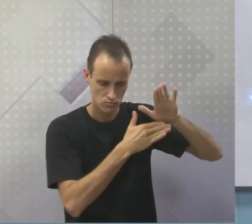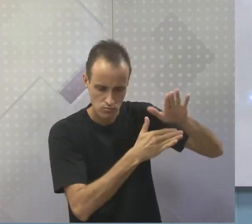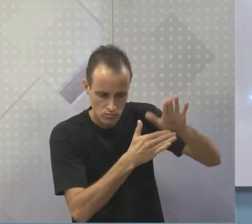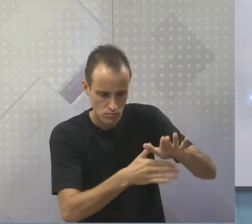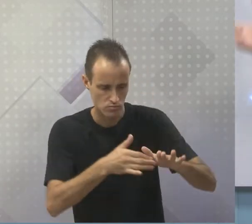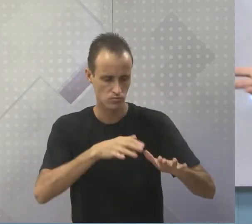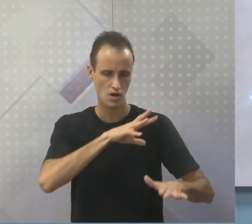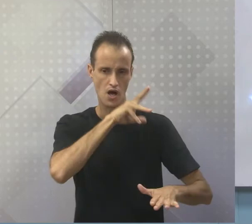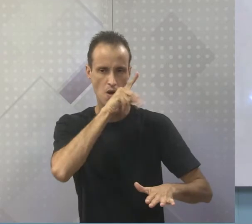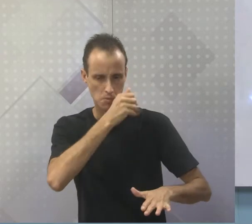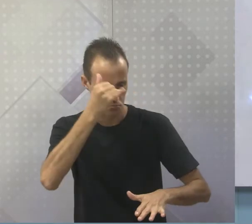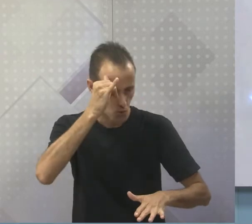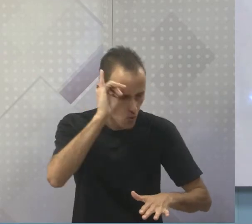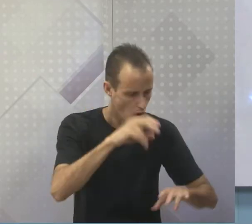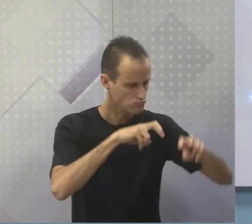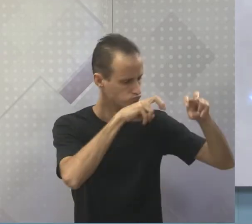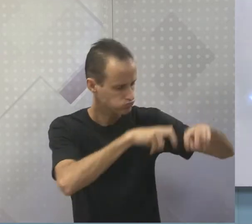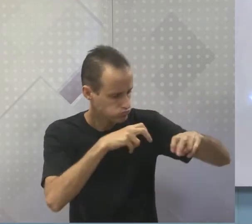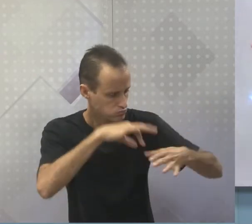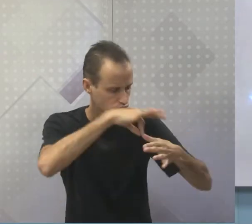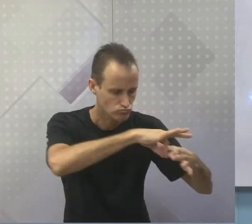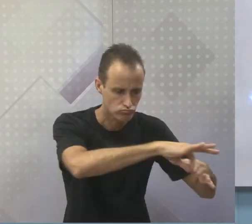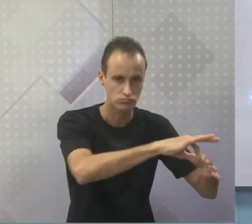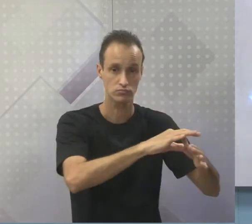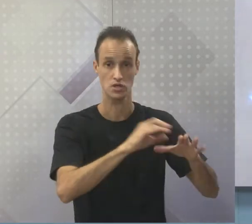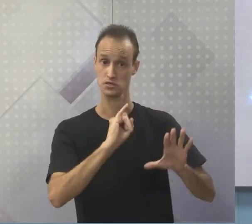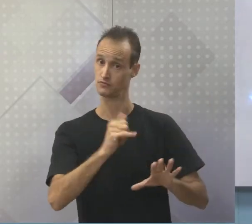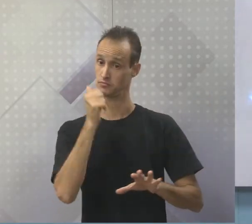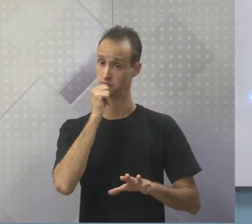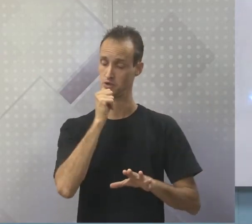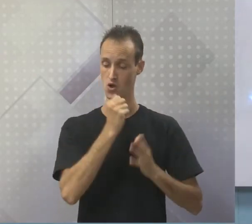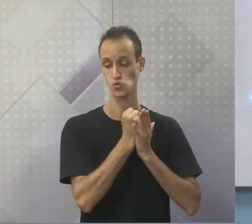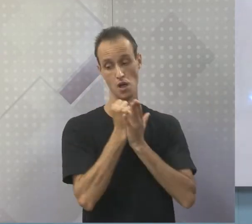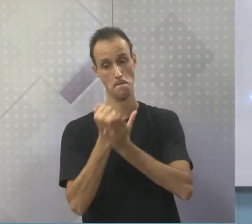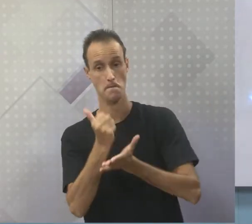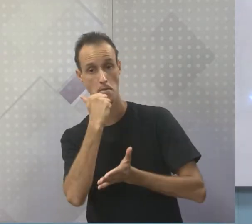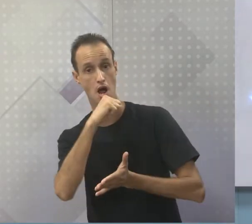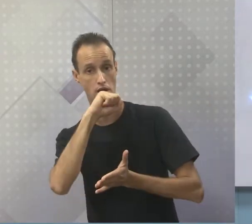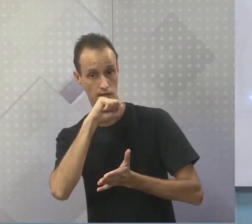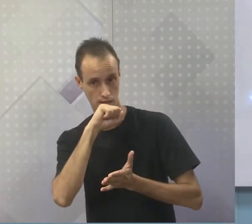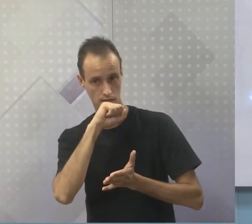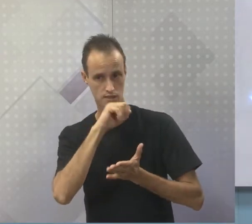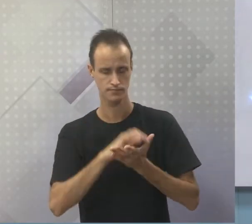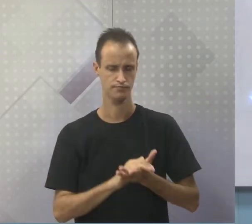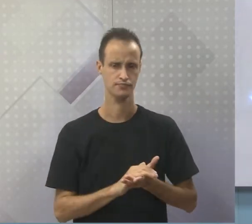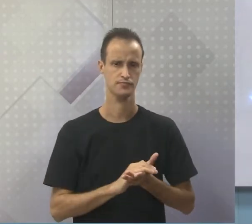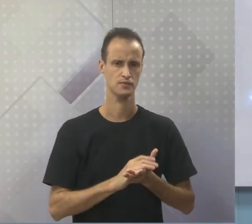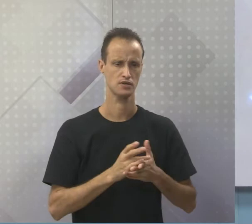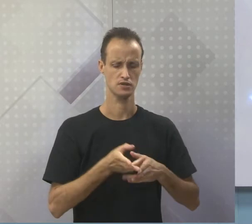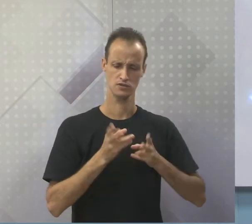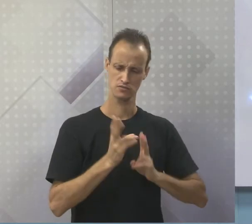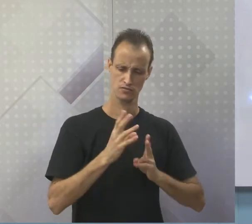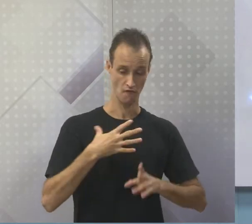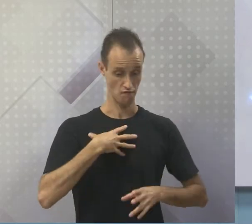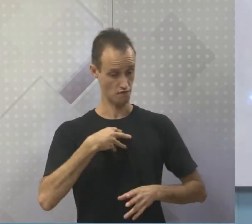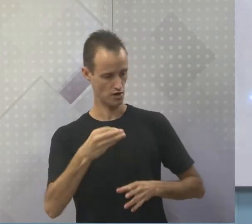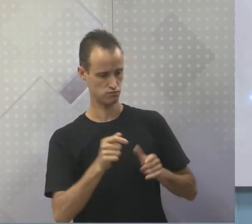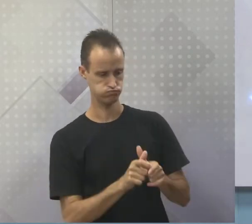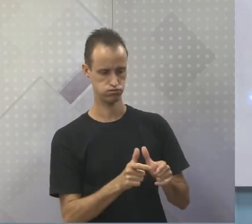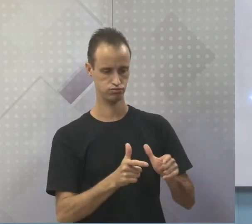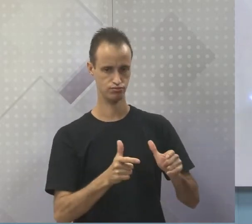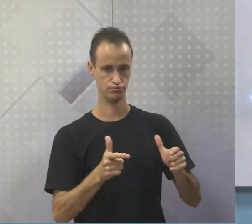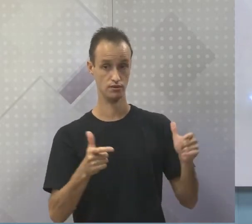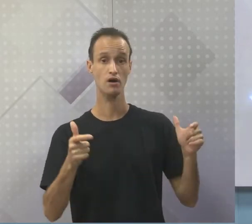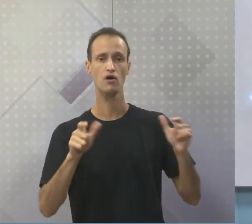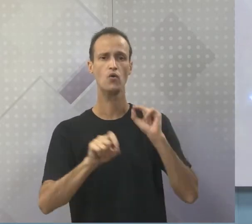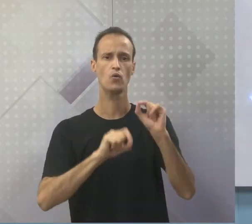maior, na plantação, na atividade mais pesada. Se fosse um menino, ia ajudar a mãe. Então, cada vez que tivesse uma quantidade maior de filhos, essa